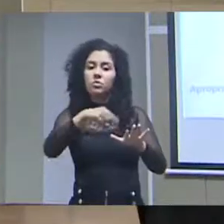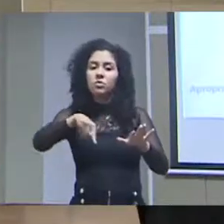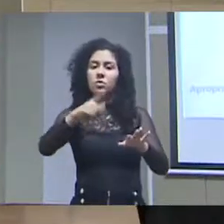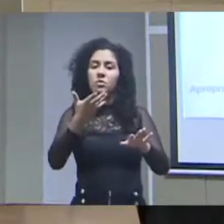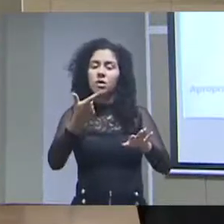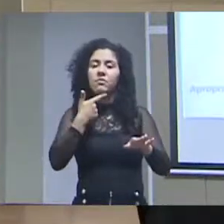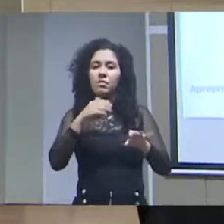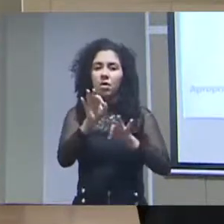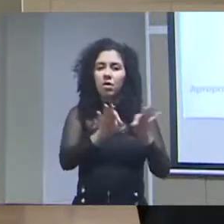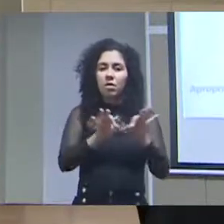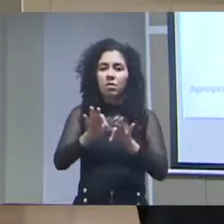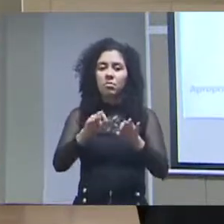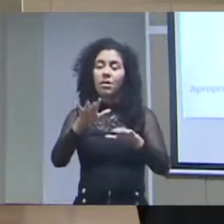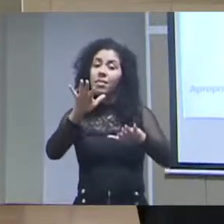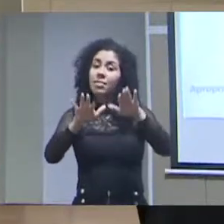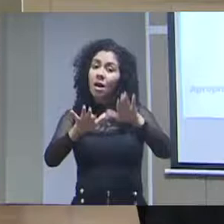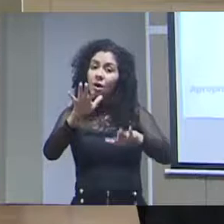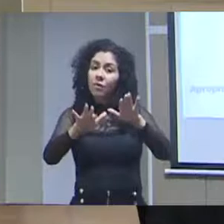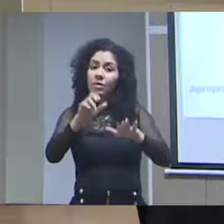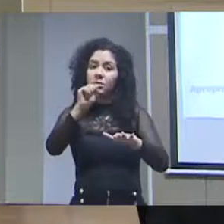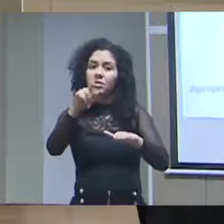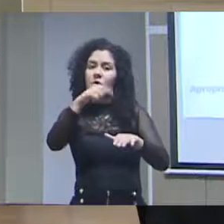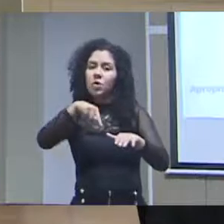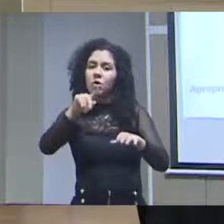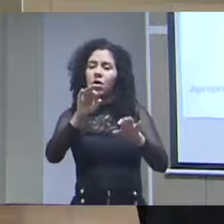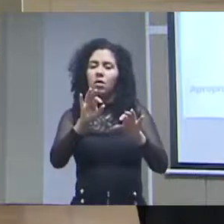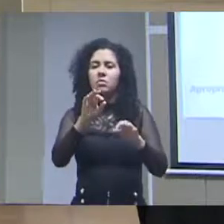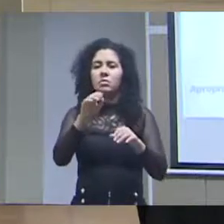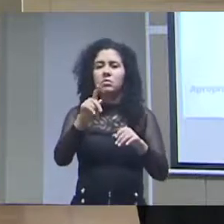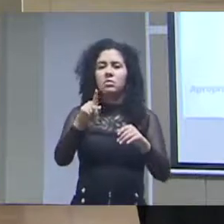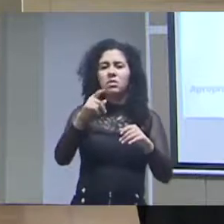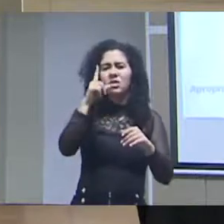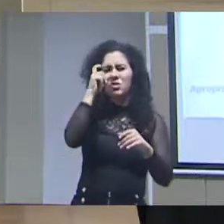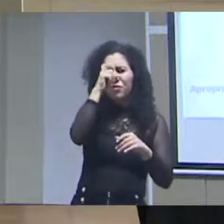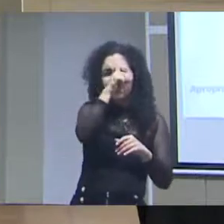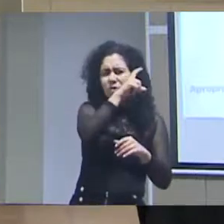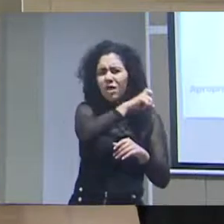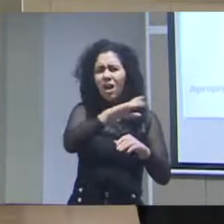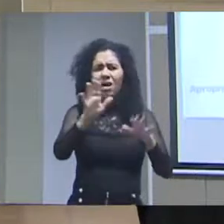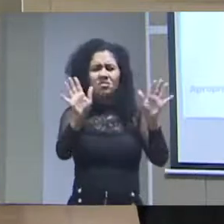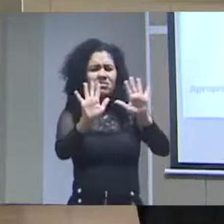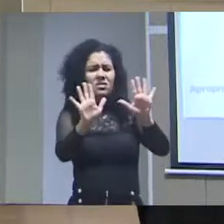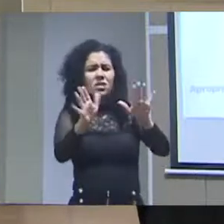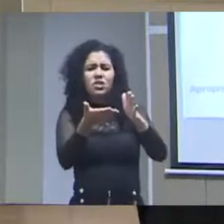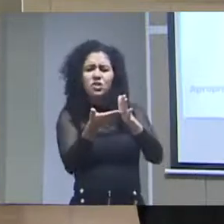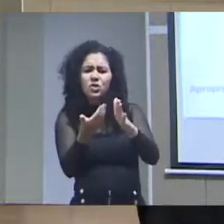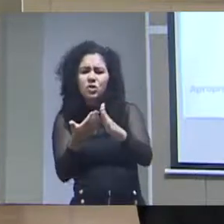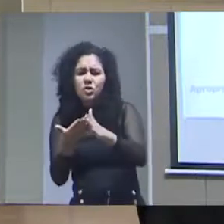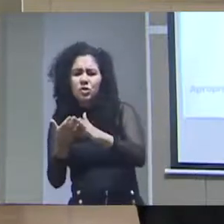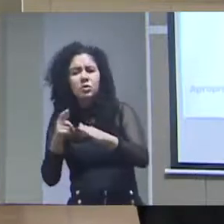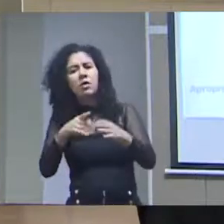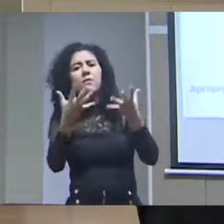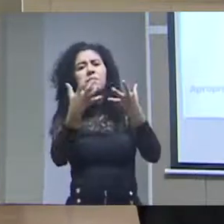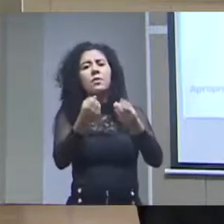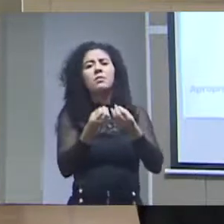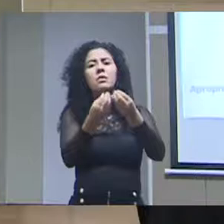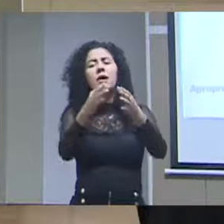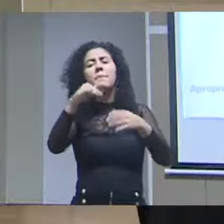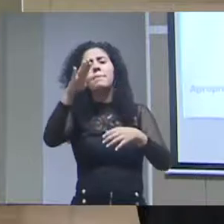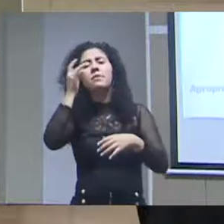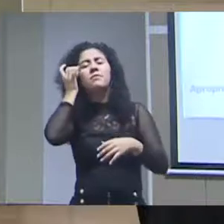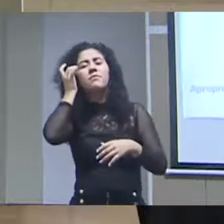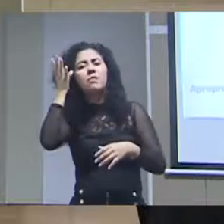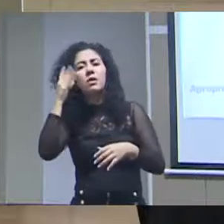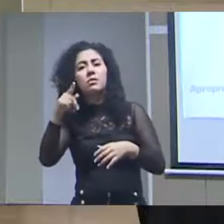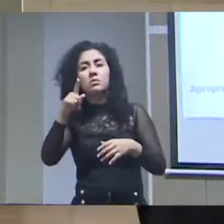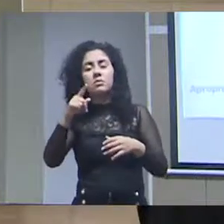de democratizar. Talvez isso democratizasse essa informação. Talvez isso tirasse desse meu amigo do tio dele, uma possibilidade que hoje